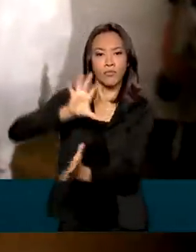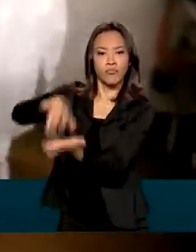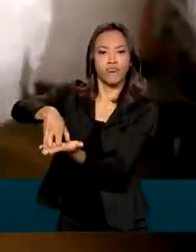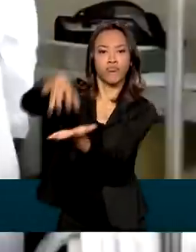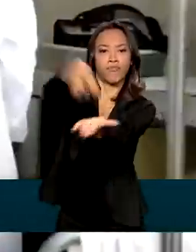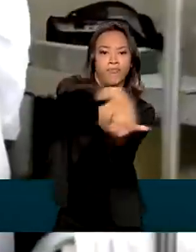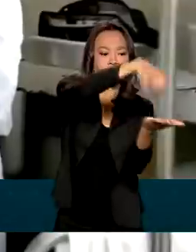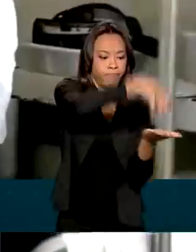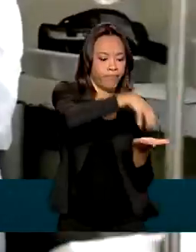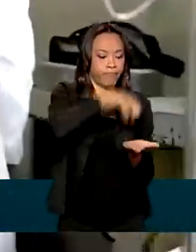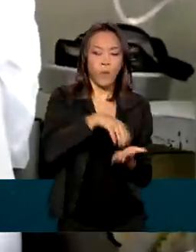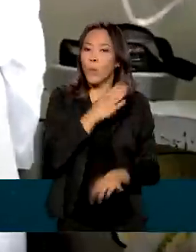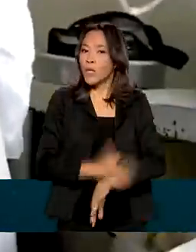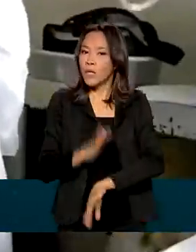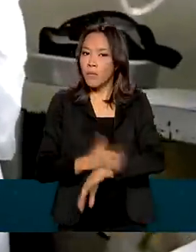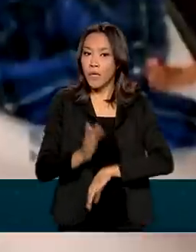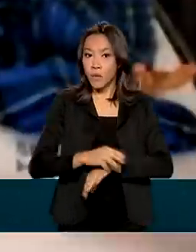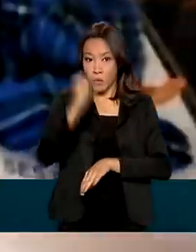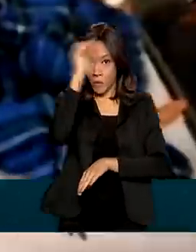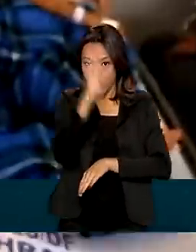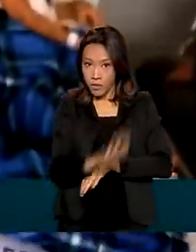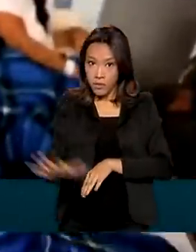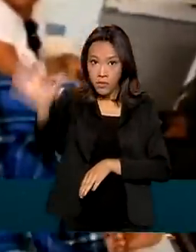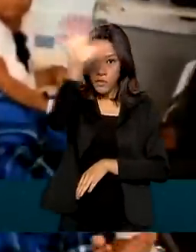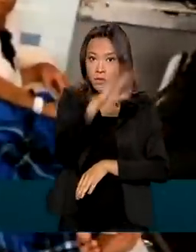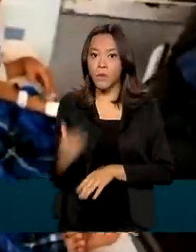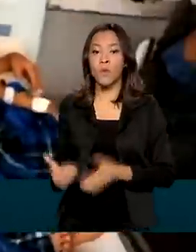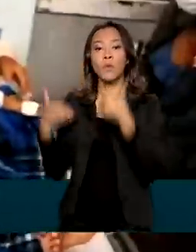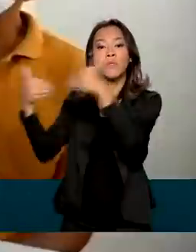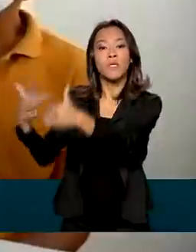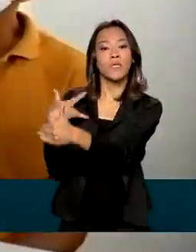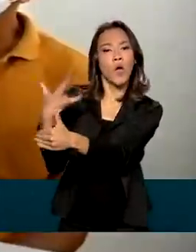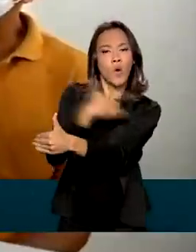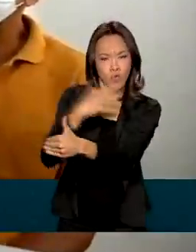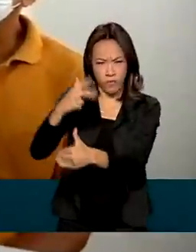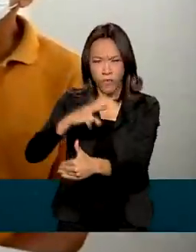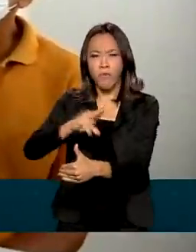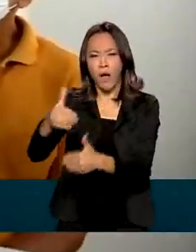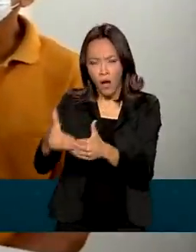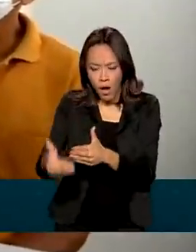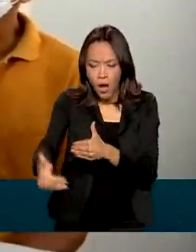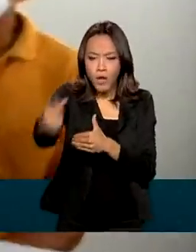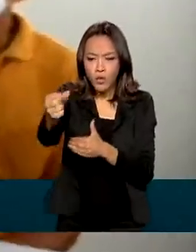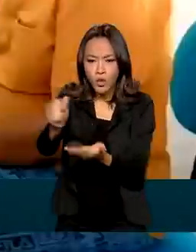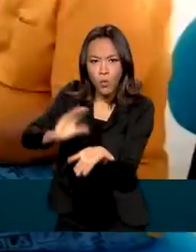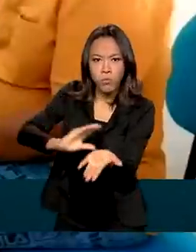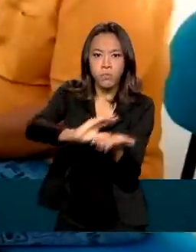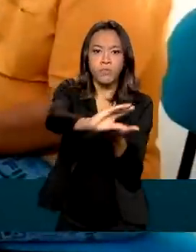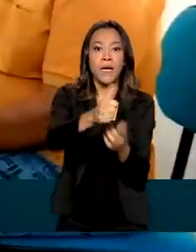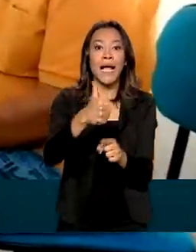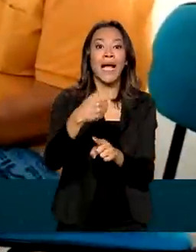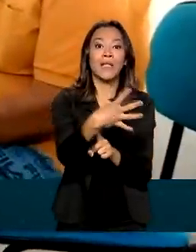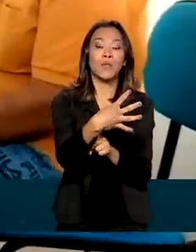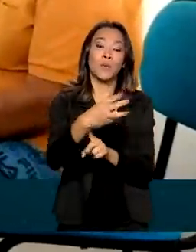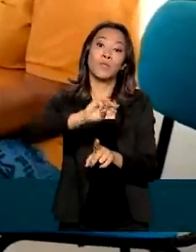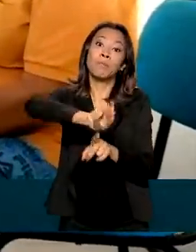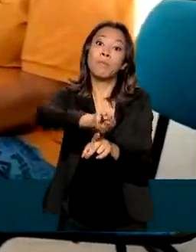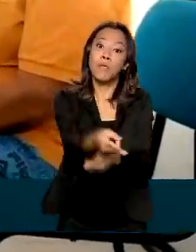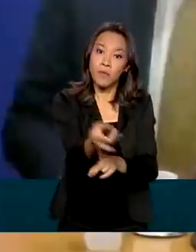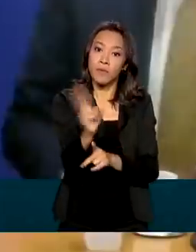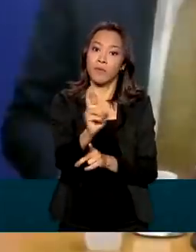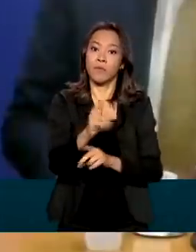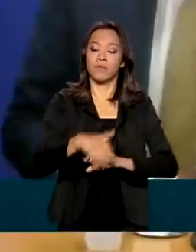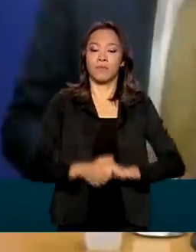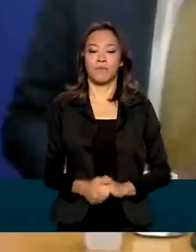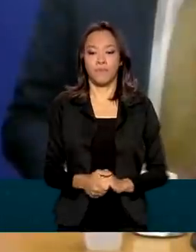capacitação em todo o país. O Ministério da Saúde vai investir no programa um total de 14 milhões de reais.